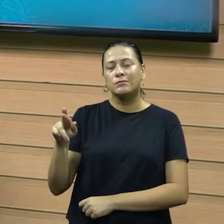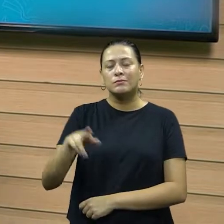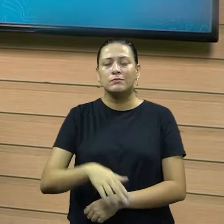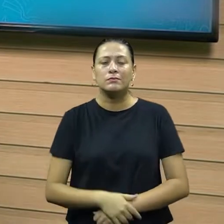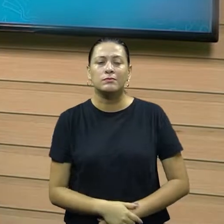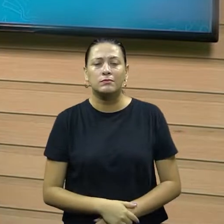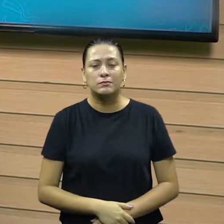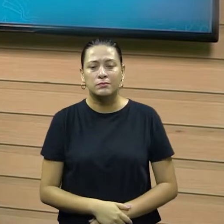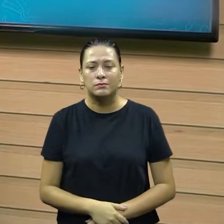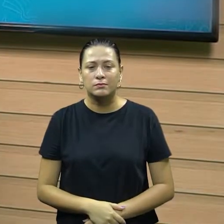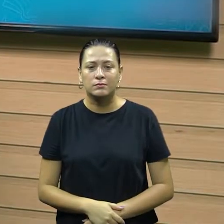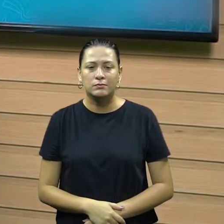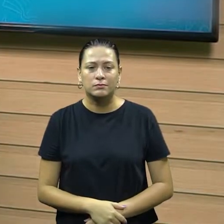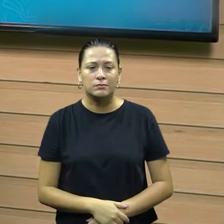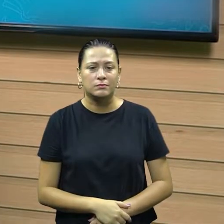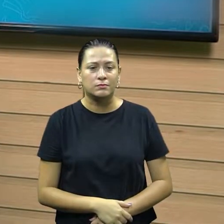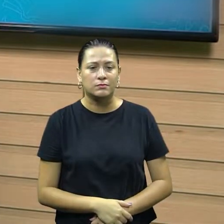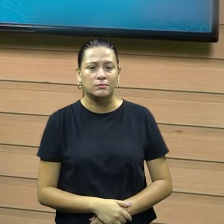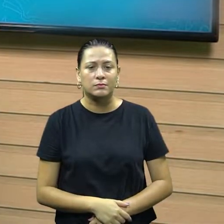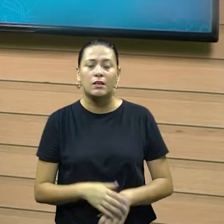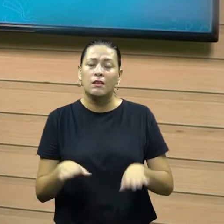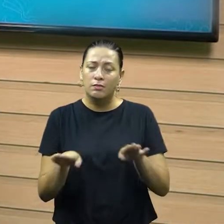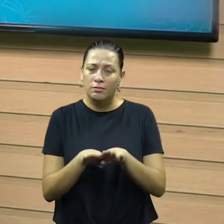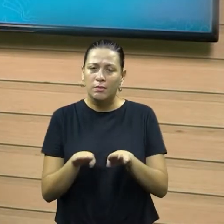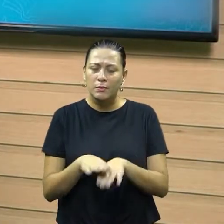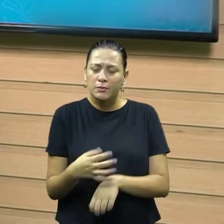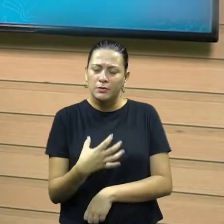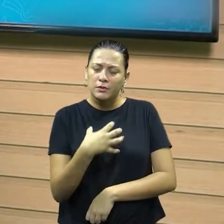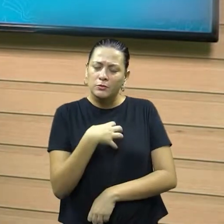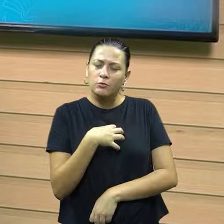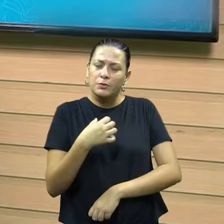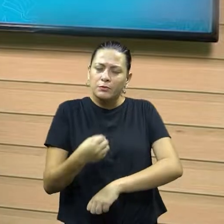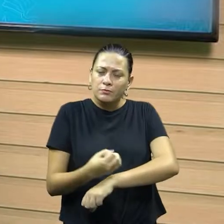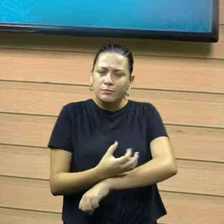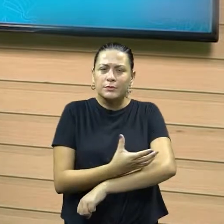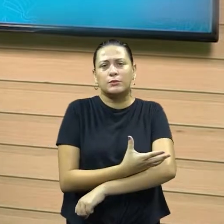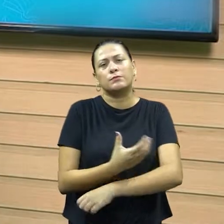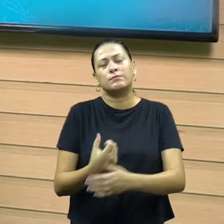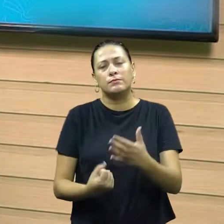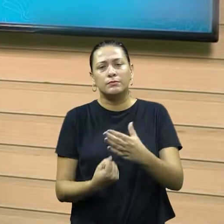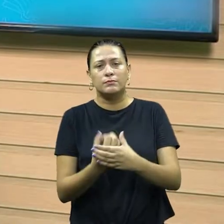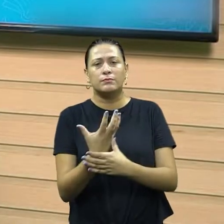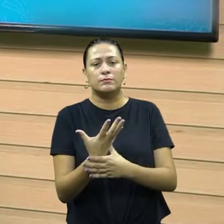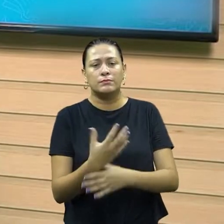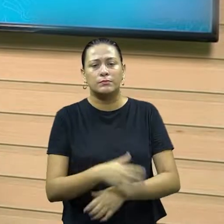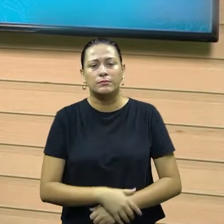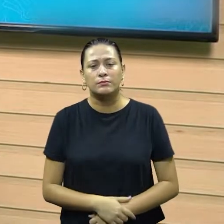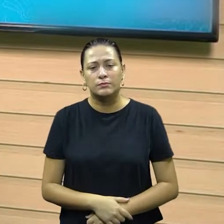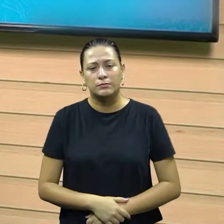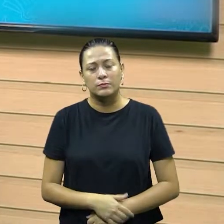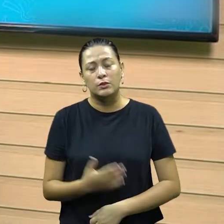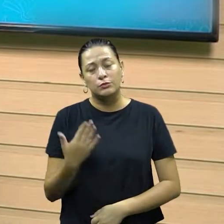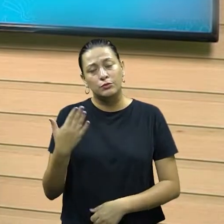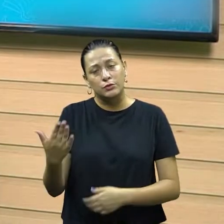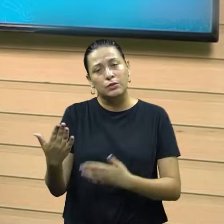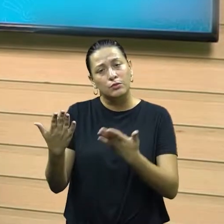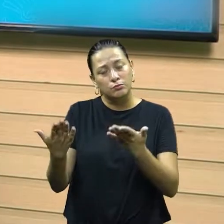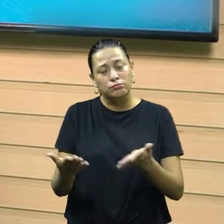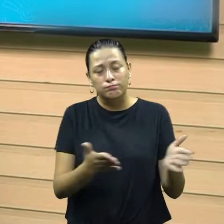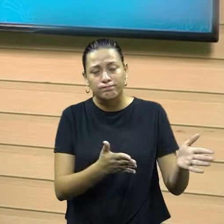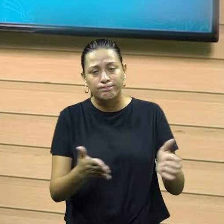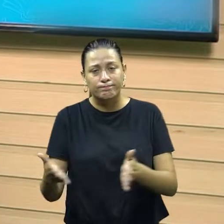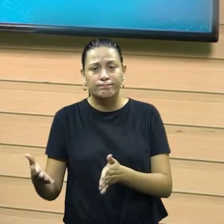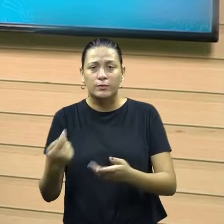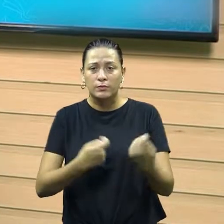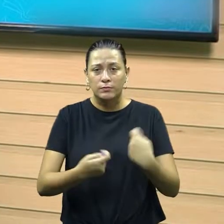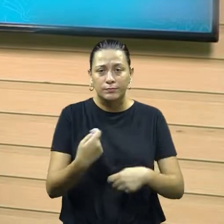claro, né, e também a questão também das emoções que vai normalmente surgir diante desse processo. E a